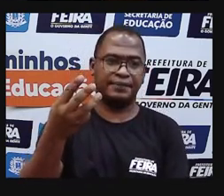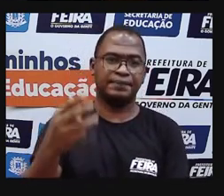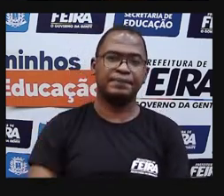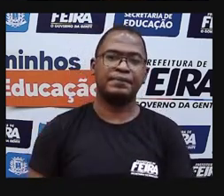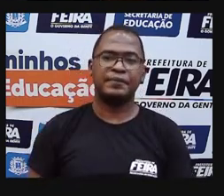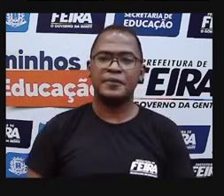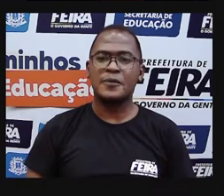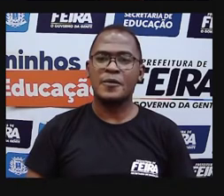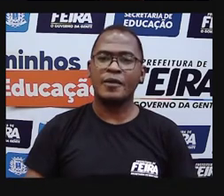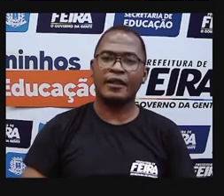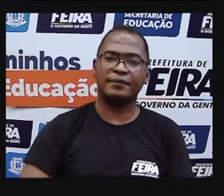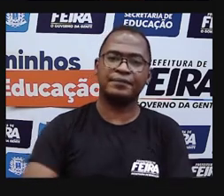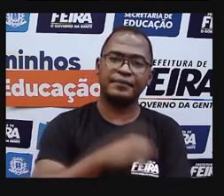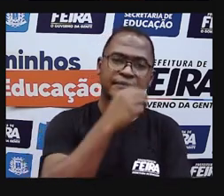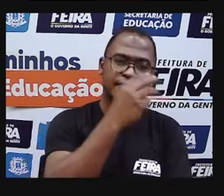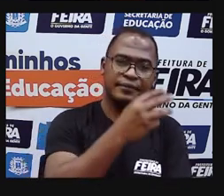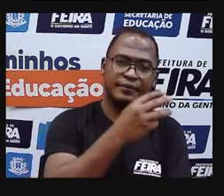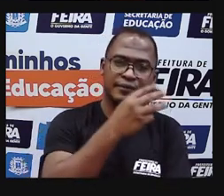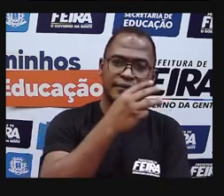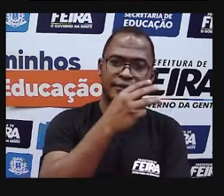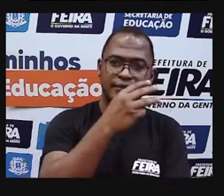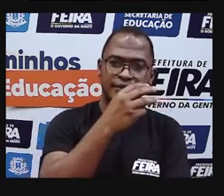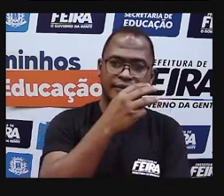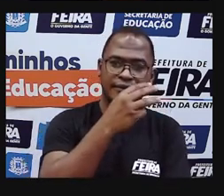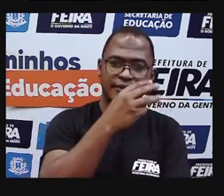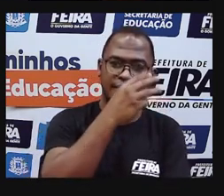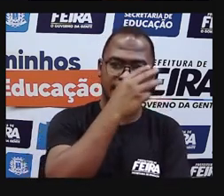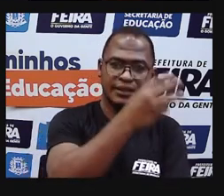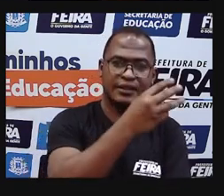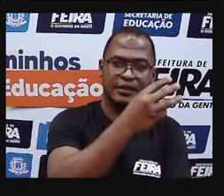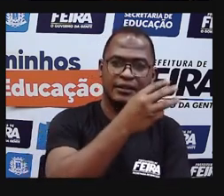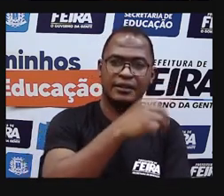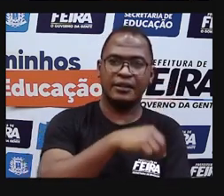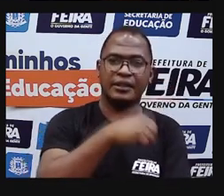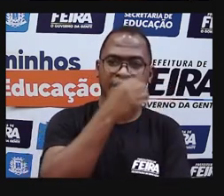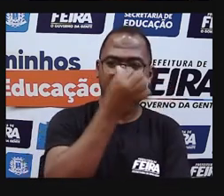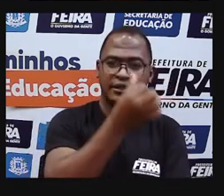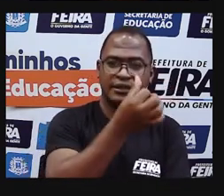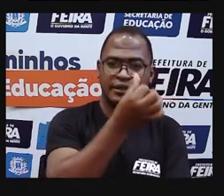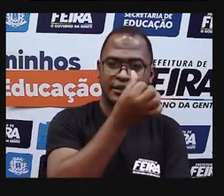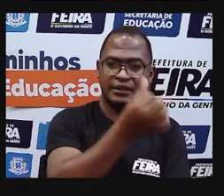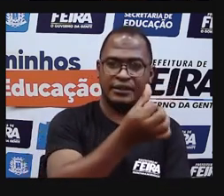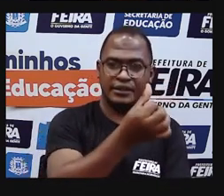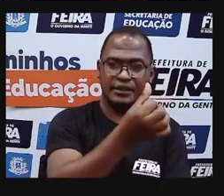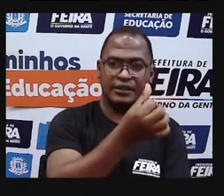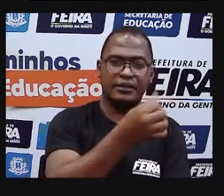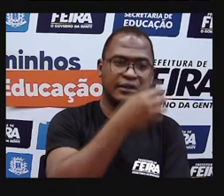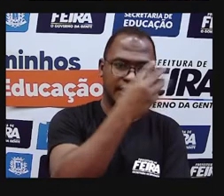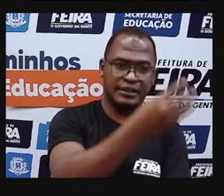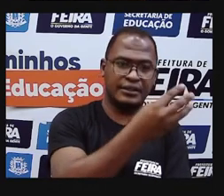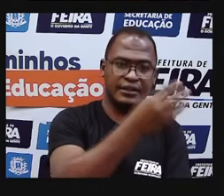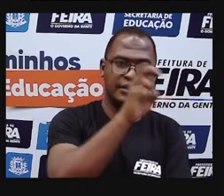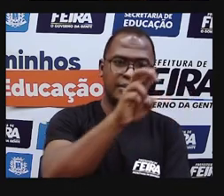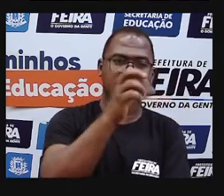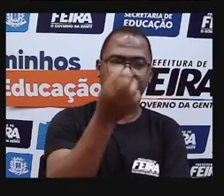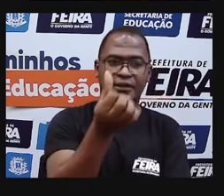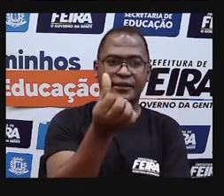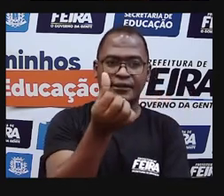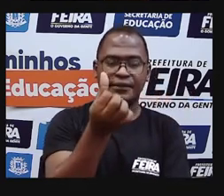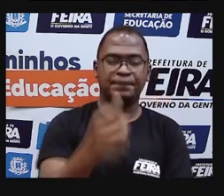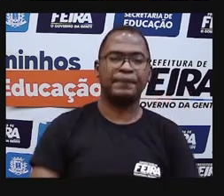Trêscentos e trinta e seis corresponde a quantas unidades? Eu tenho quantas unidades nesse número, gente?